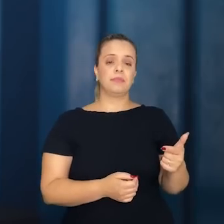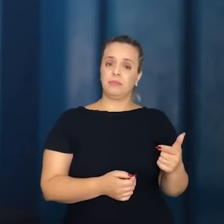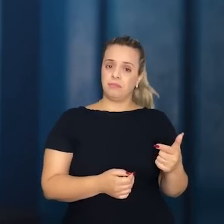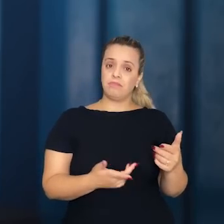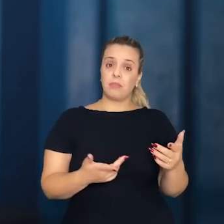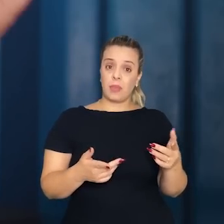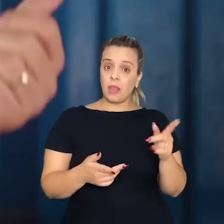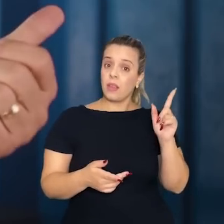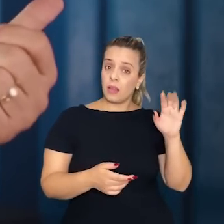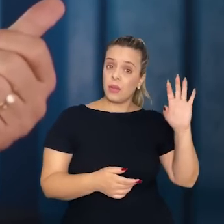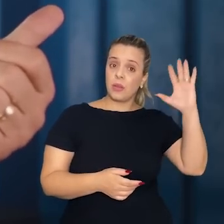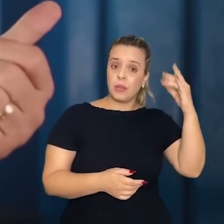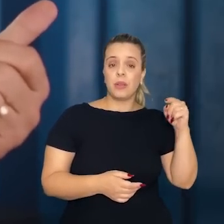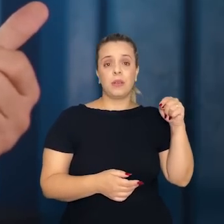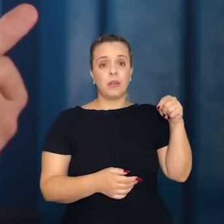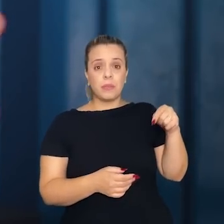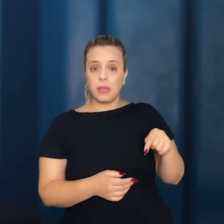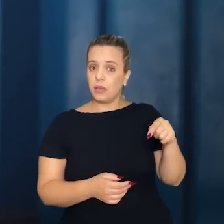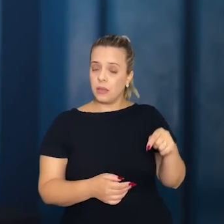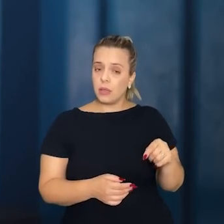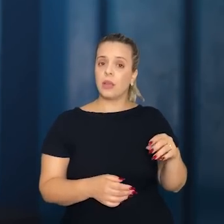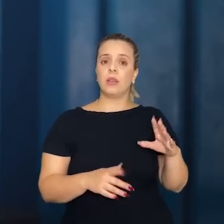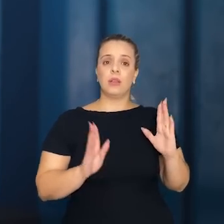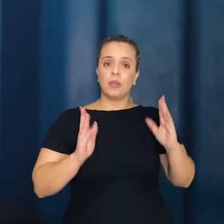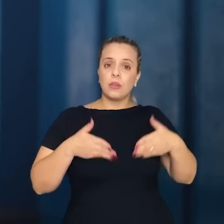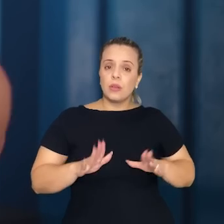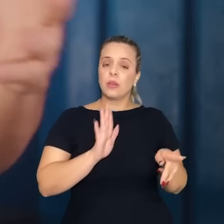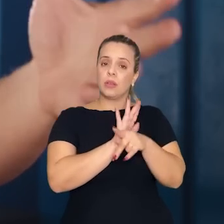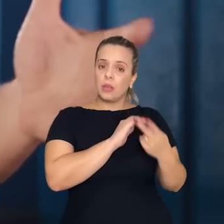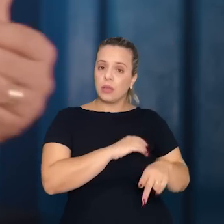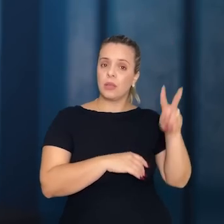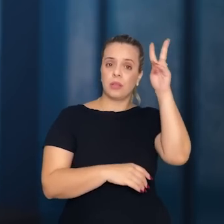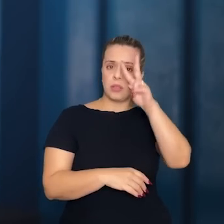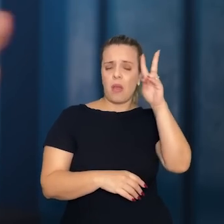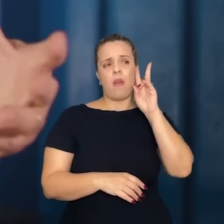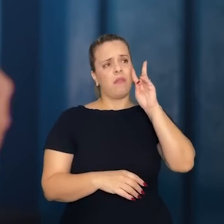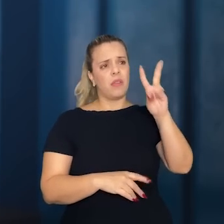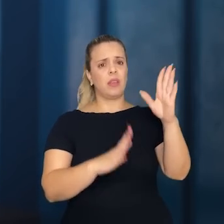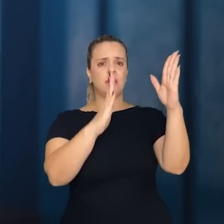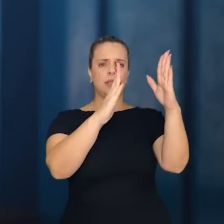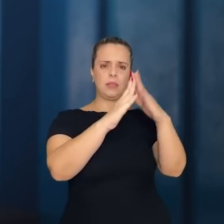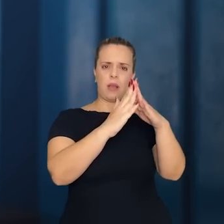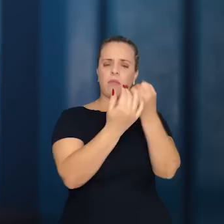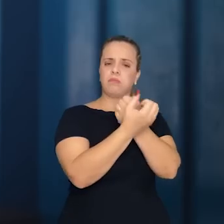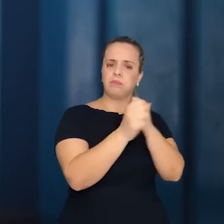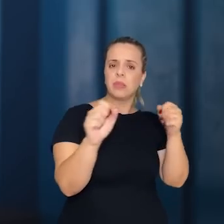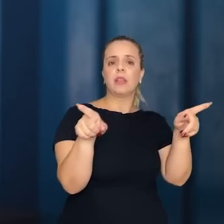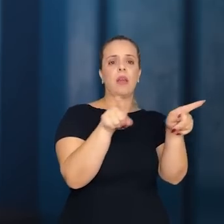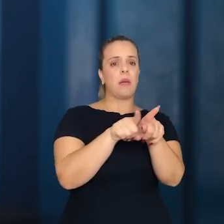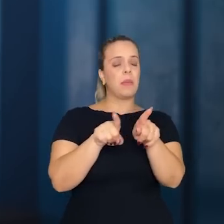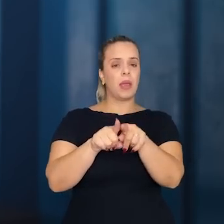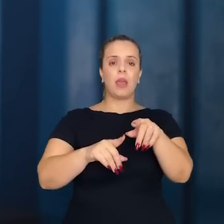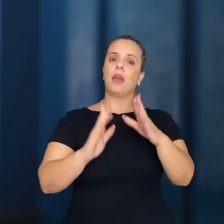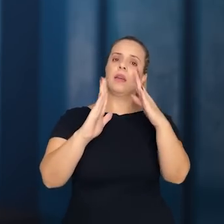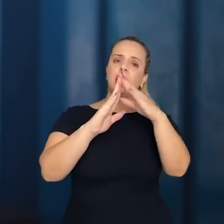Sendo que aqui, como eu nasci próximo ao centro histórico, eu via esses casarios, as igrejas, as